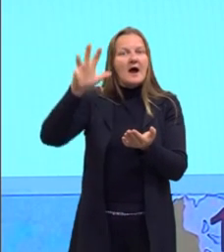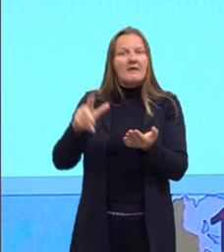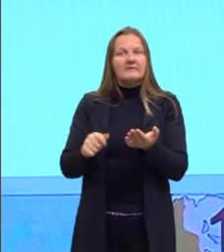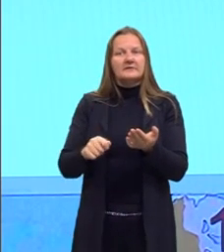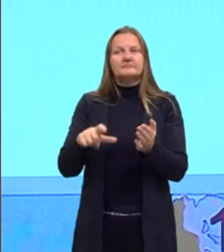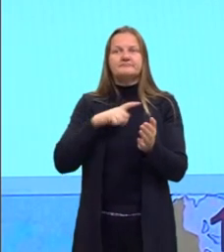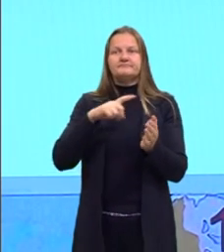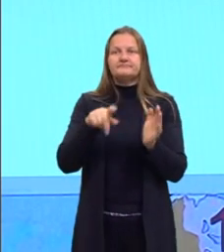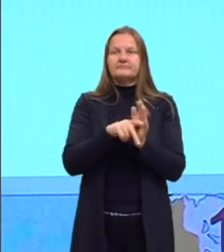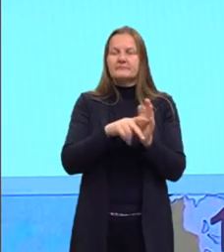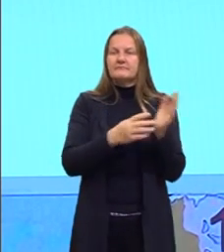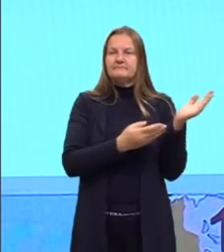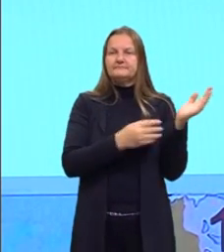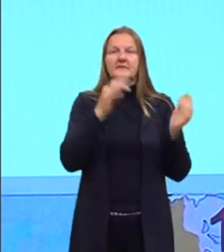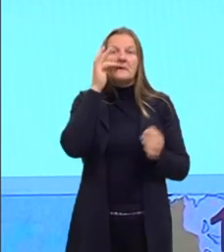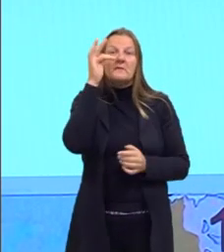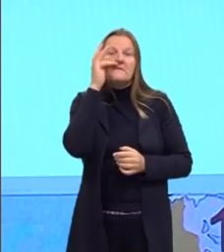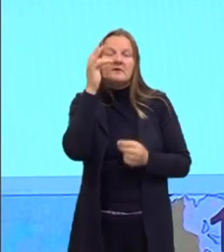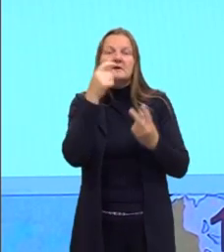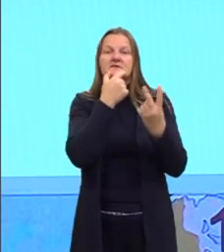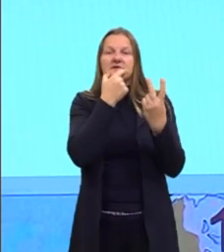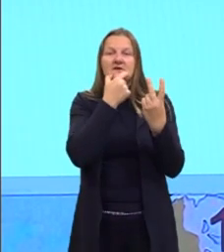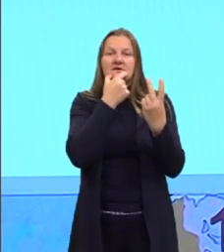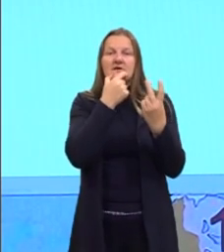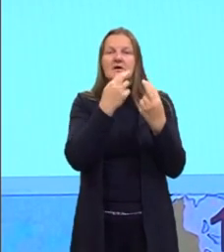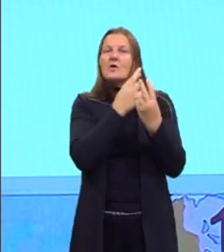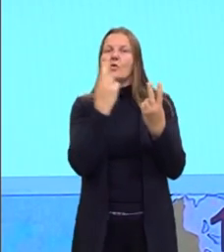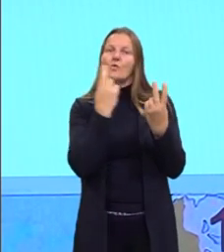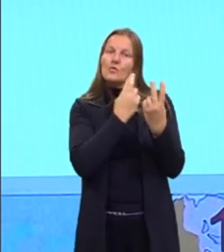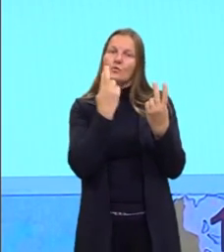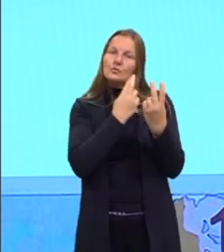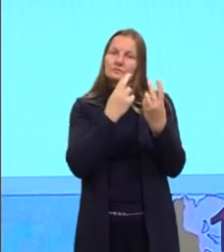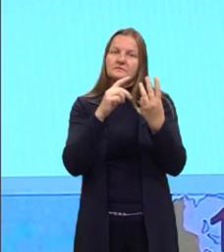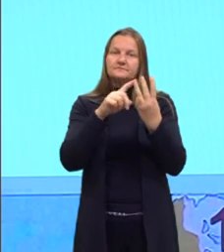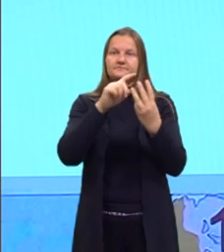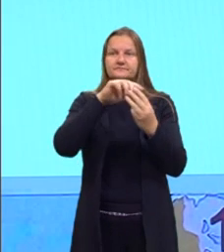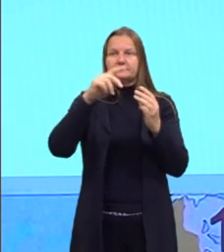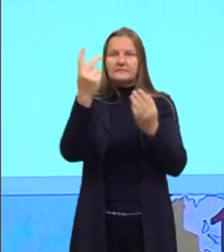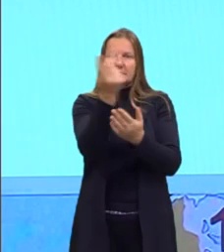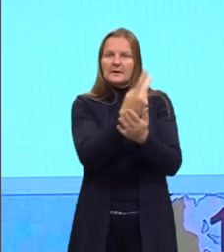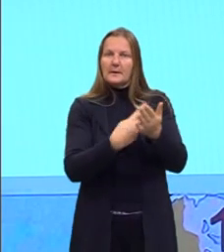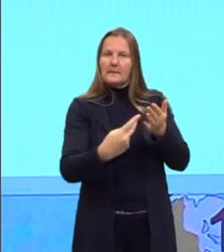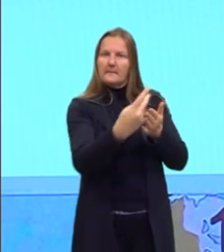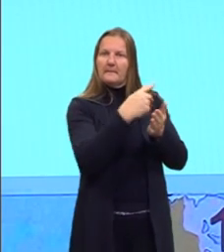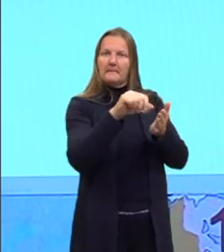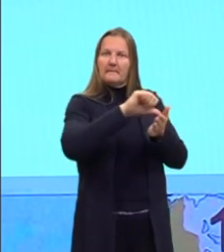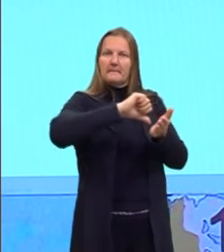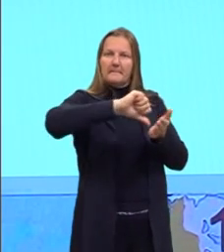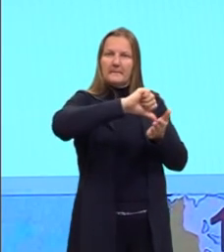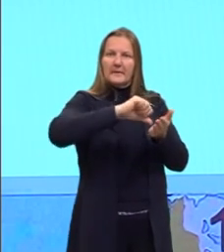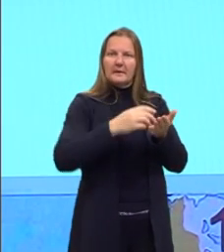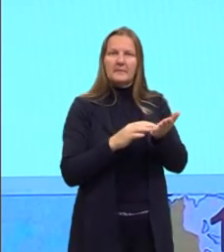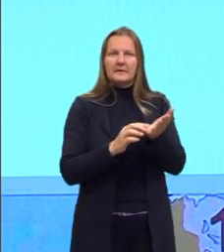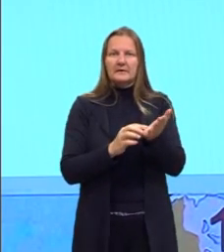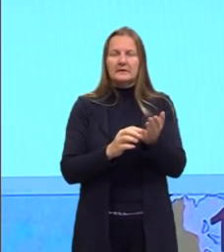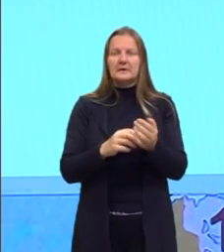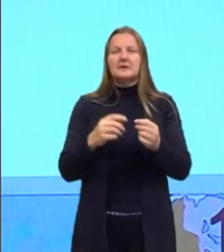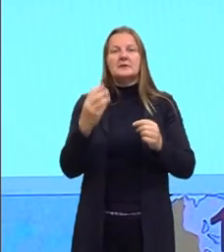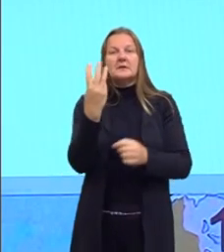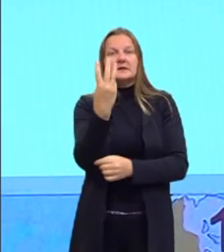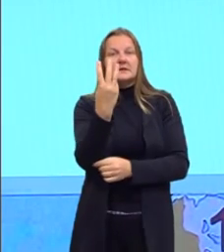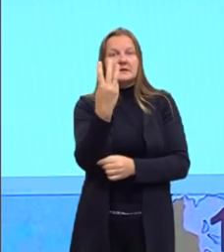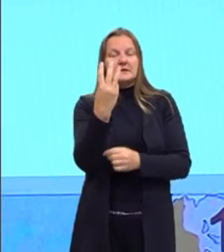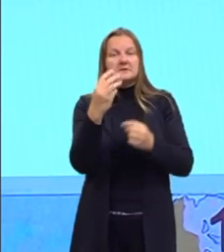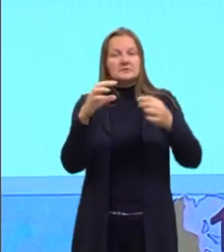Intente, França, Reino Unido e Rússia, tá aqui o mapinha mostrando para vocês, e a Tríplice Aliança,